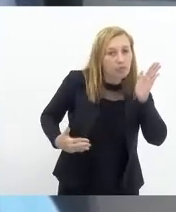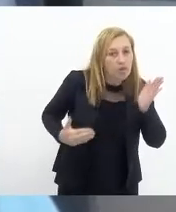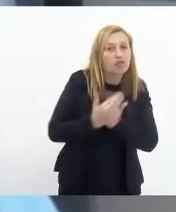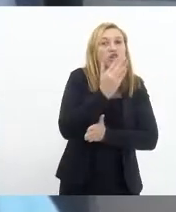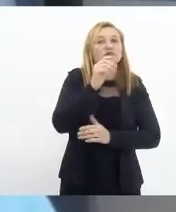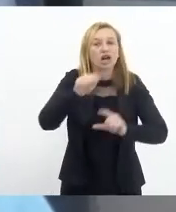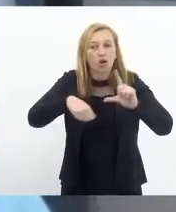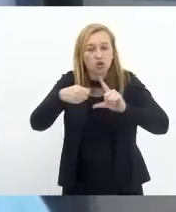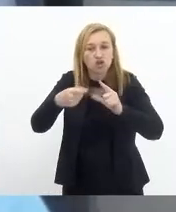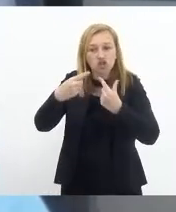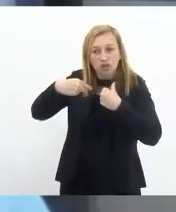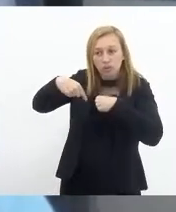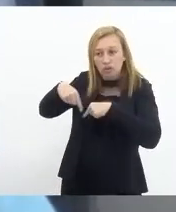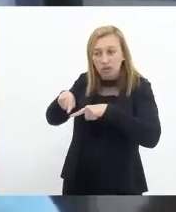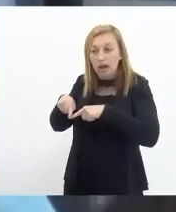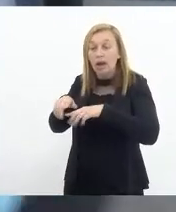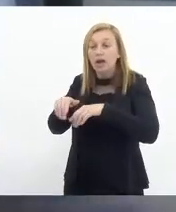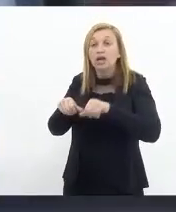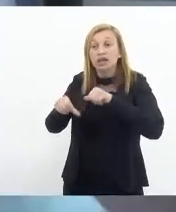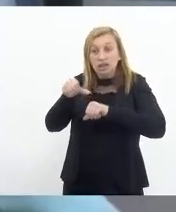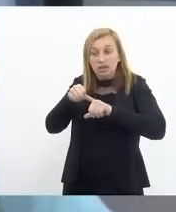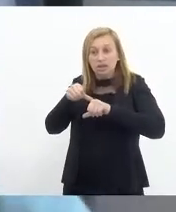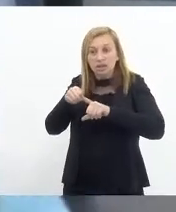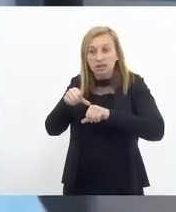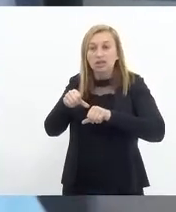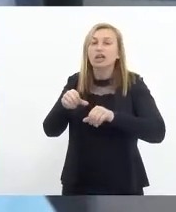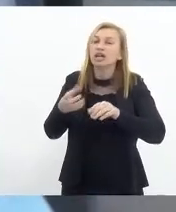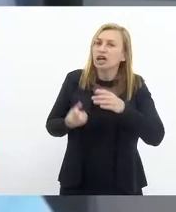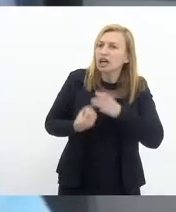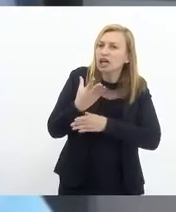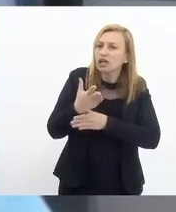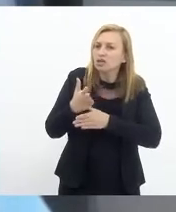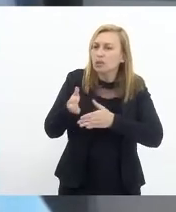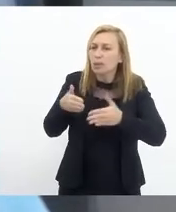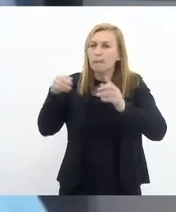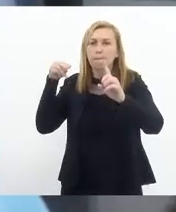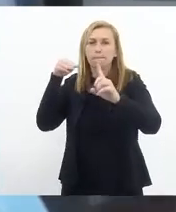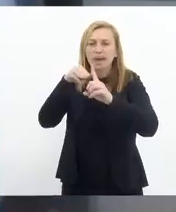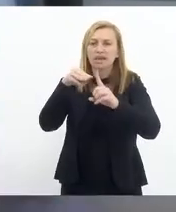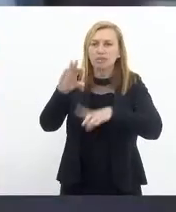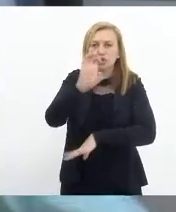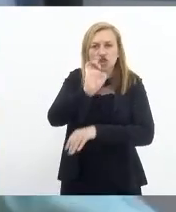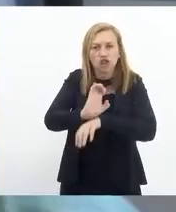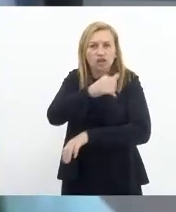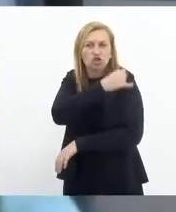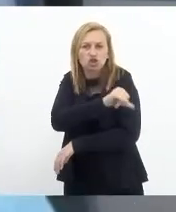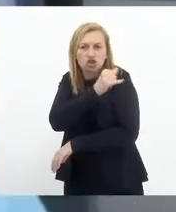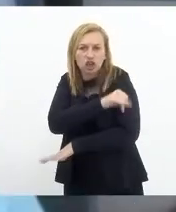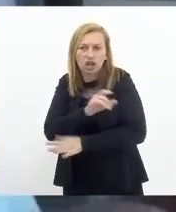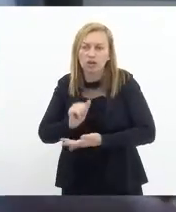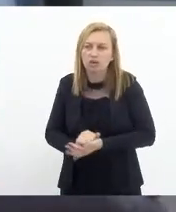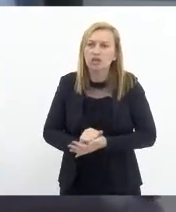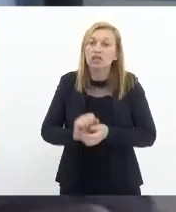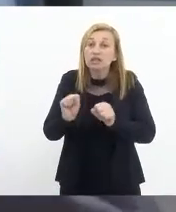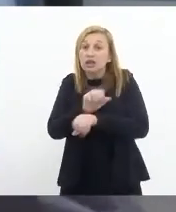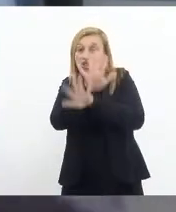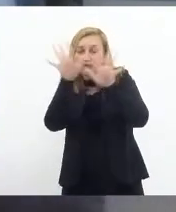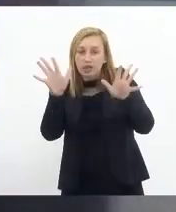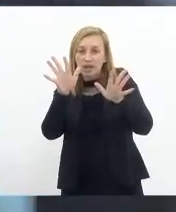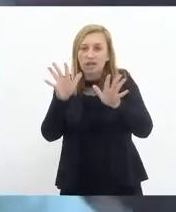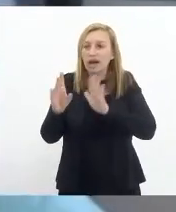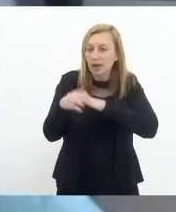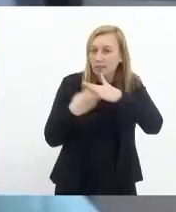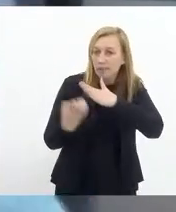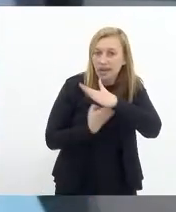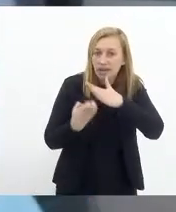logística reversa, criando, inclusive, metas para o Estado do Rio de Janeiro, transparência, as empresas são obrigadas